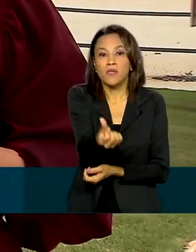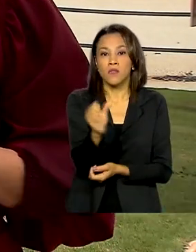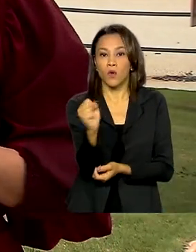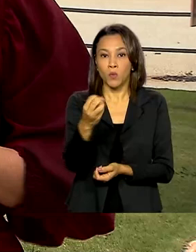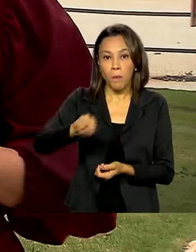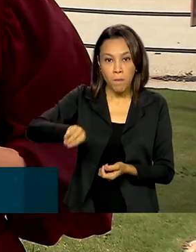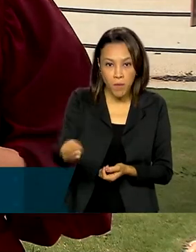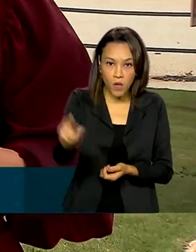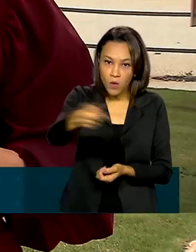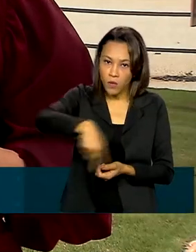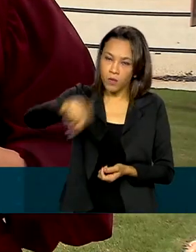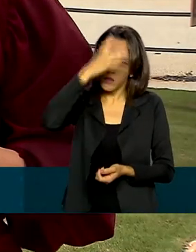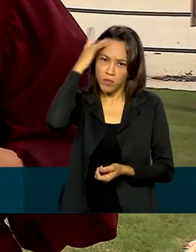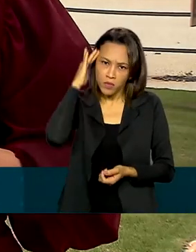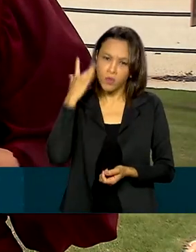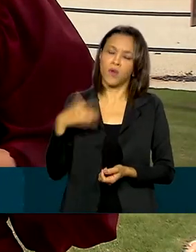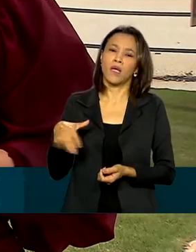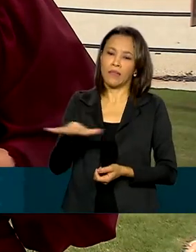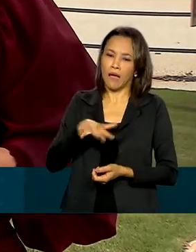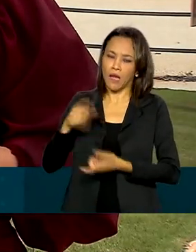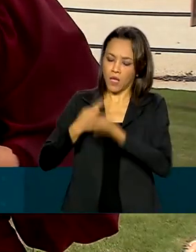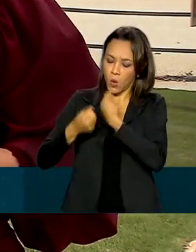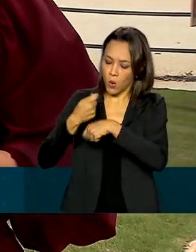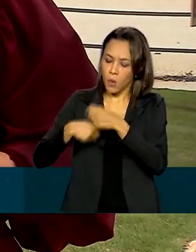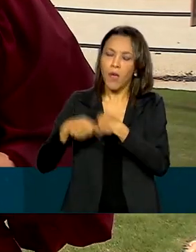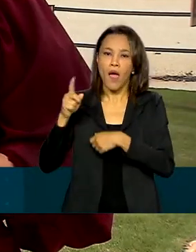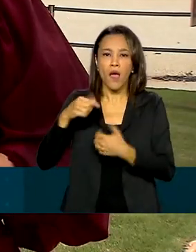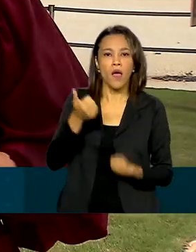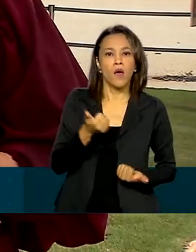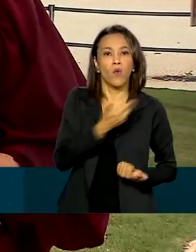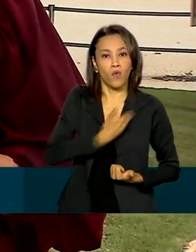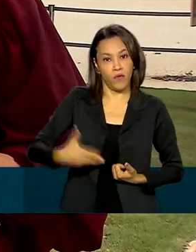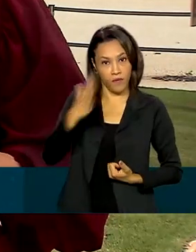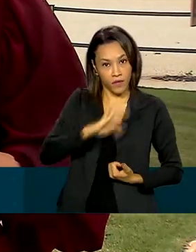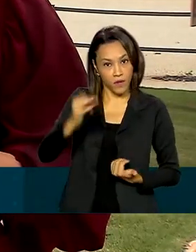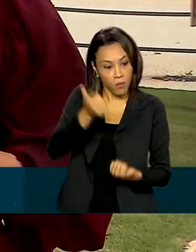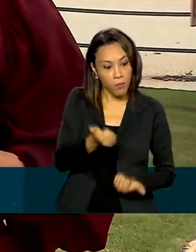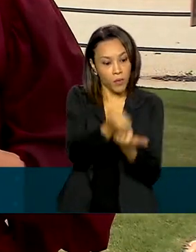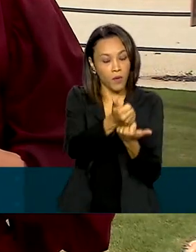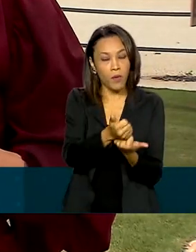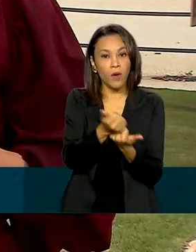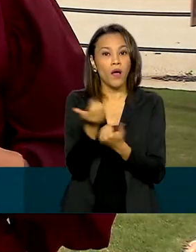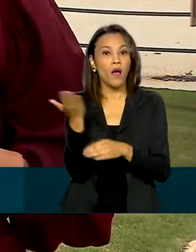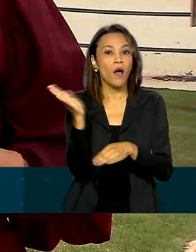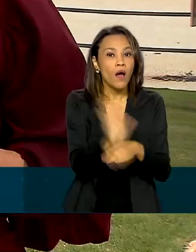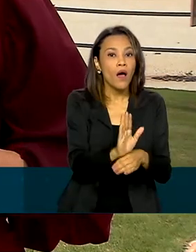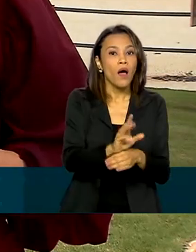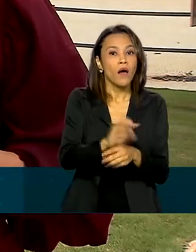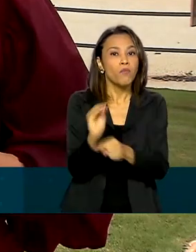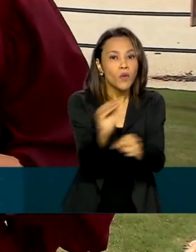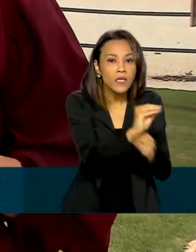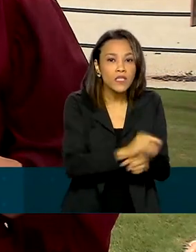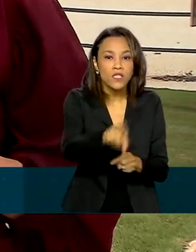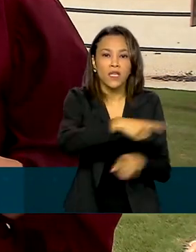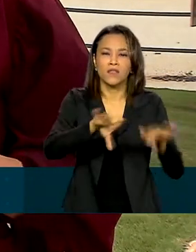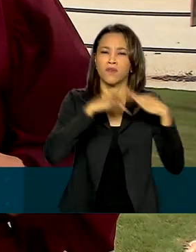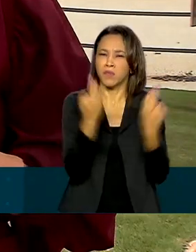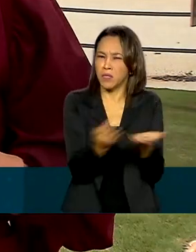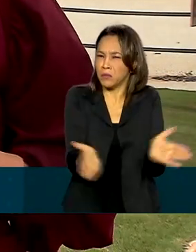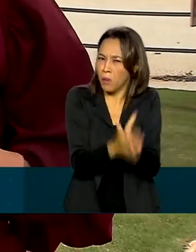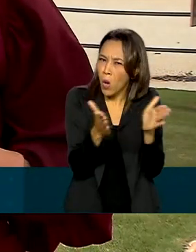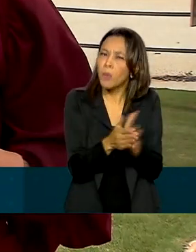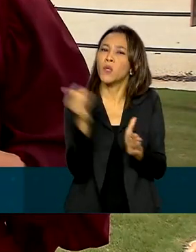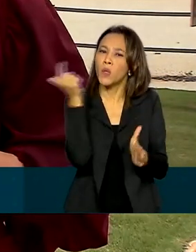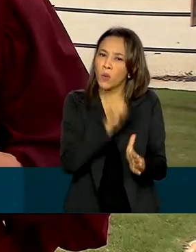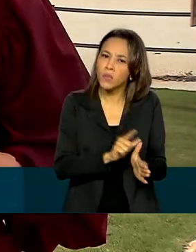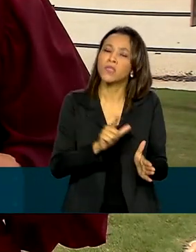econômica, a agilidade do governo federal na proteção aos mais vulneráveis conseguiu reverter a situação de pobreza e